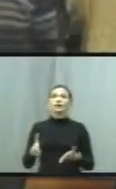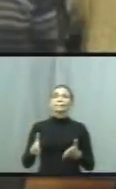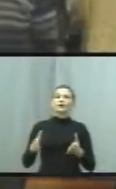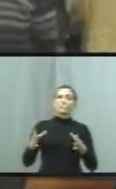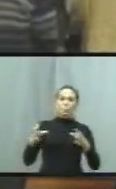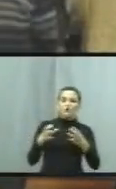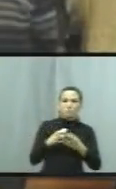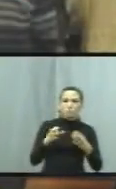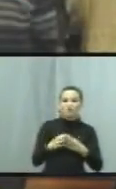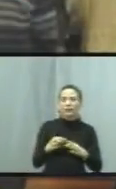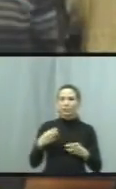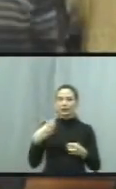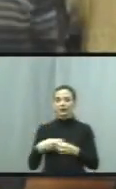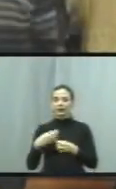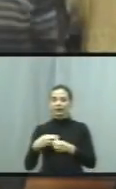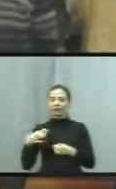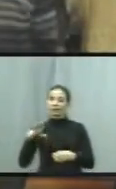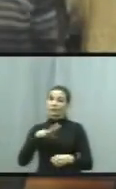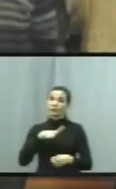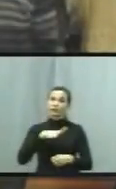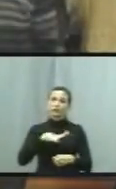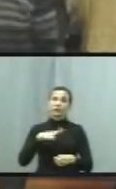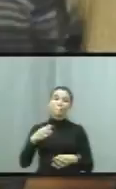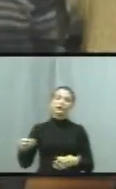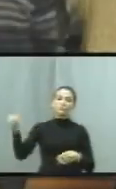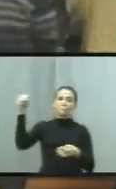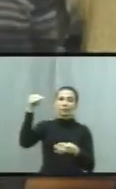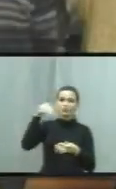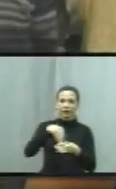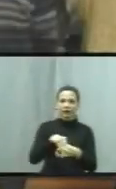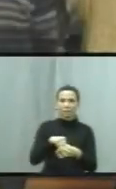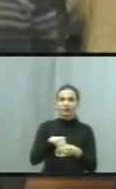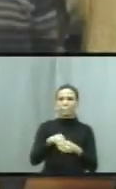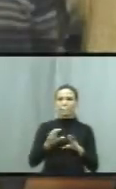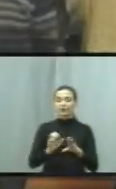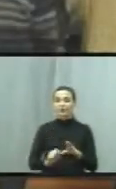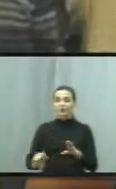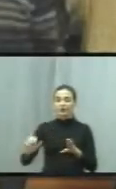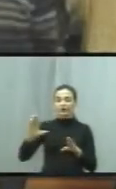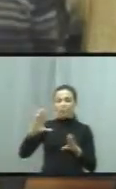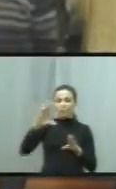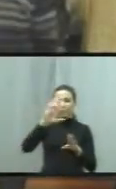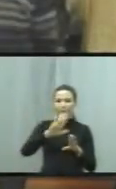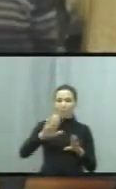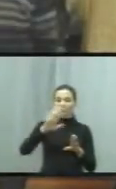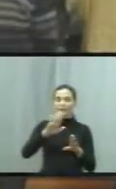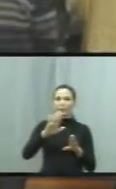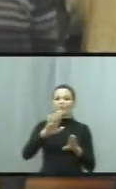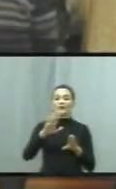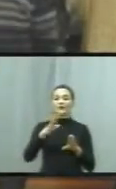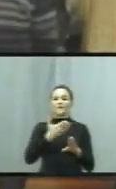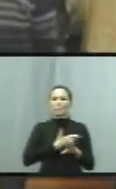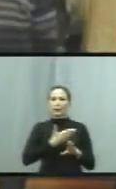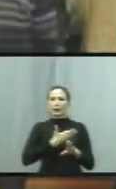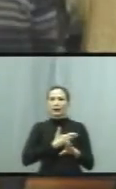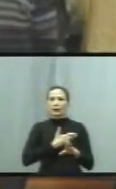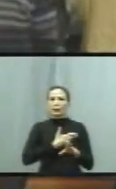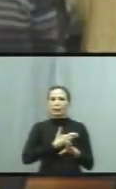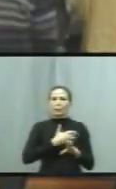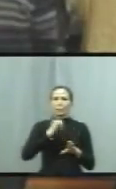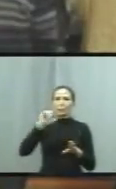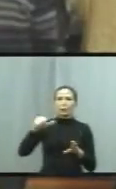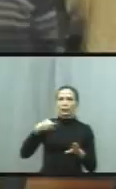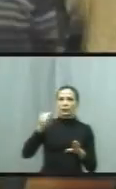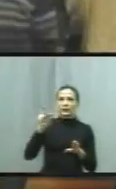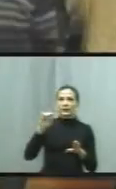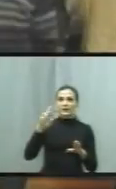Cidades, onde foi eleito, pela região central, nosso colega Jair